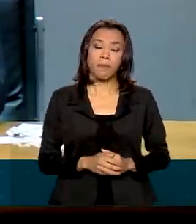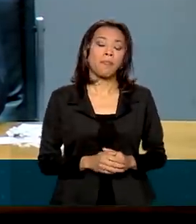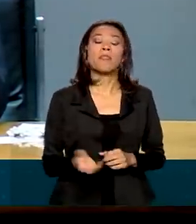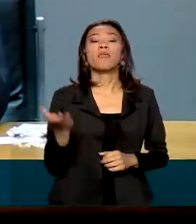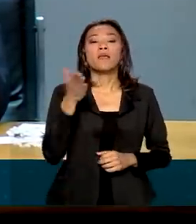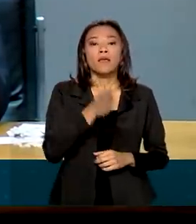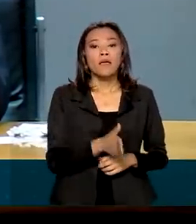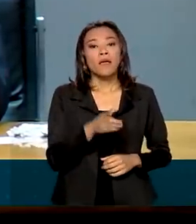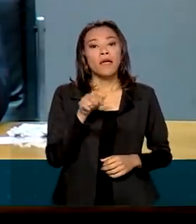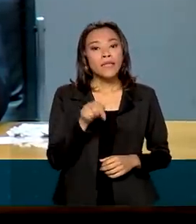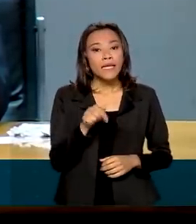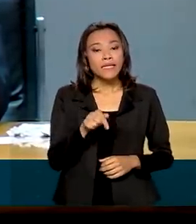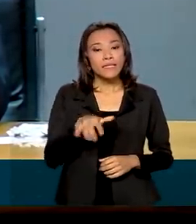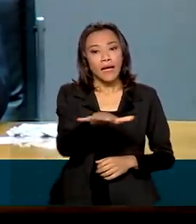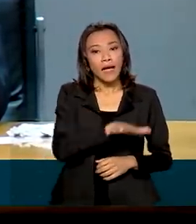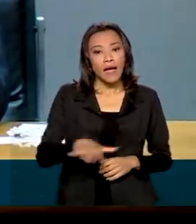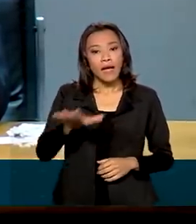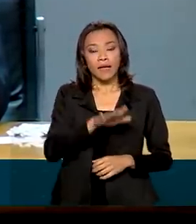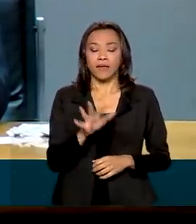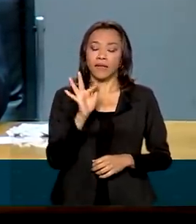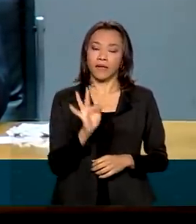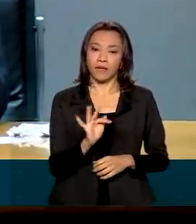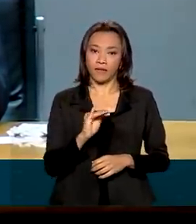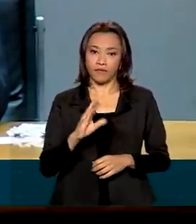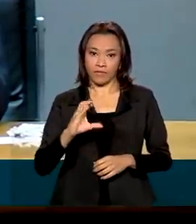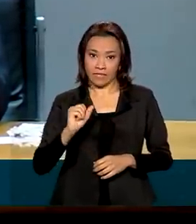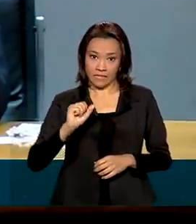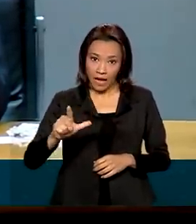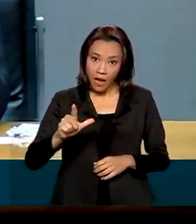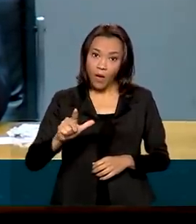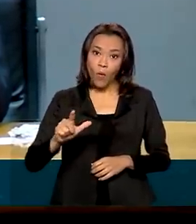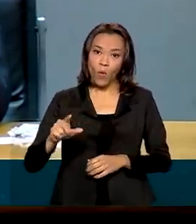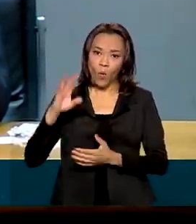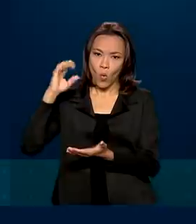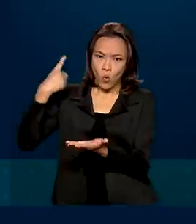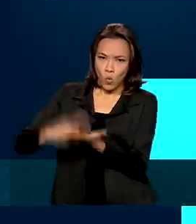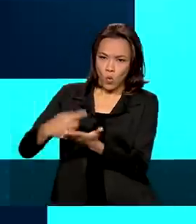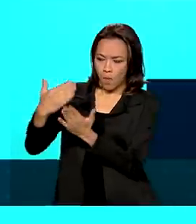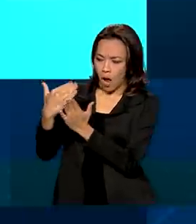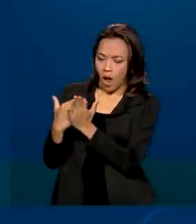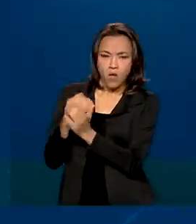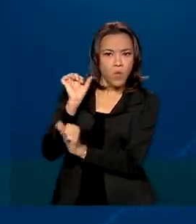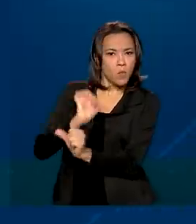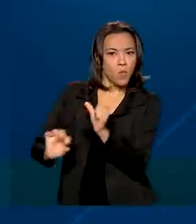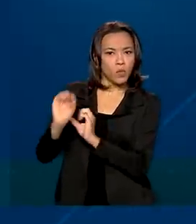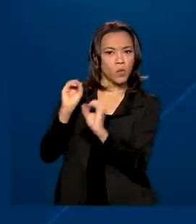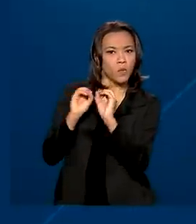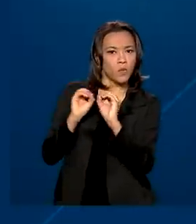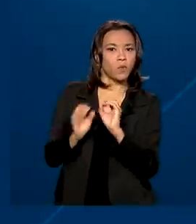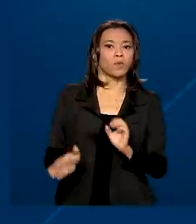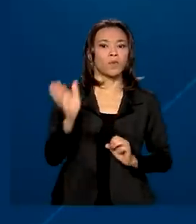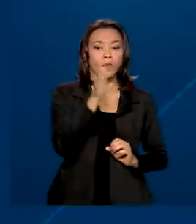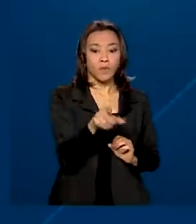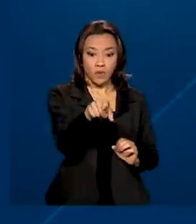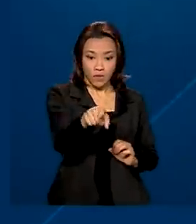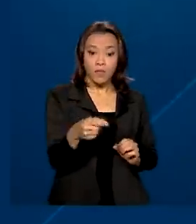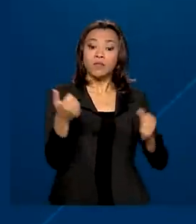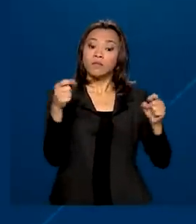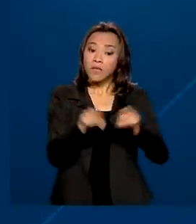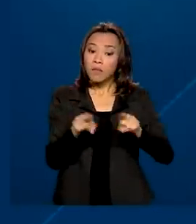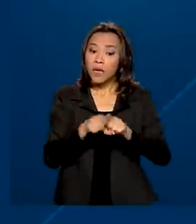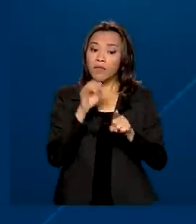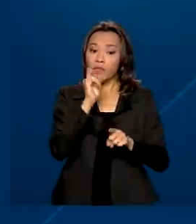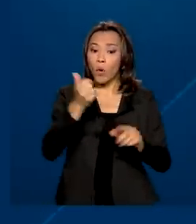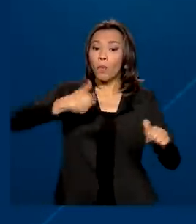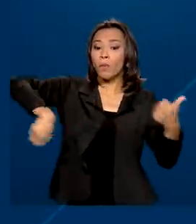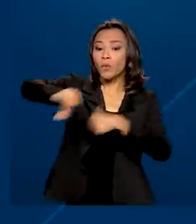não altera os fundamentos fiscais da economia brasileira. O ministro da Economia também confirmou mudanças na